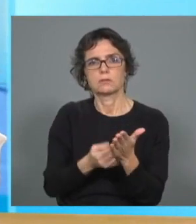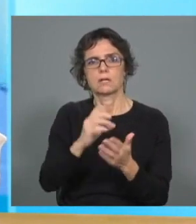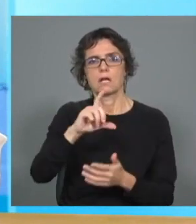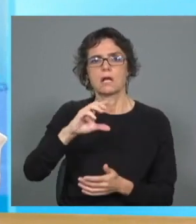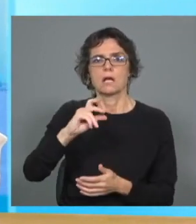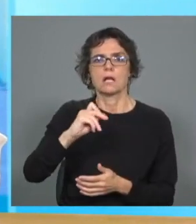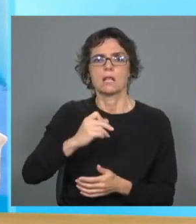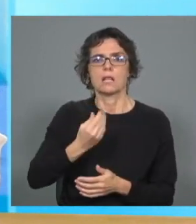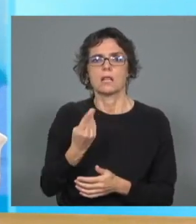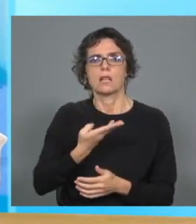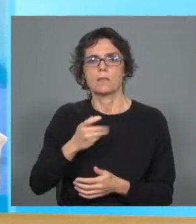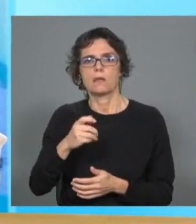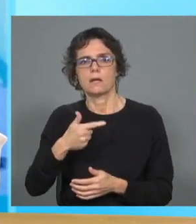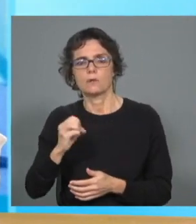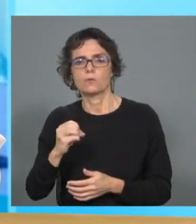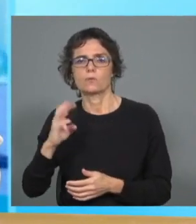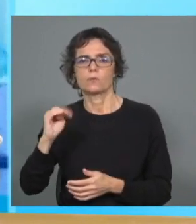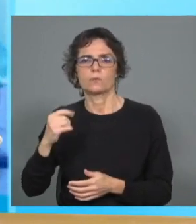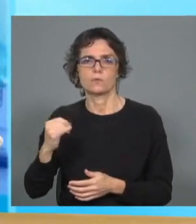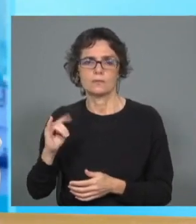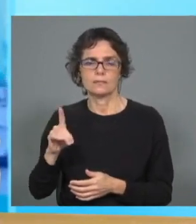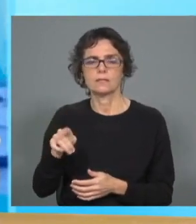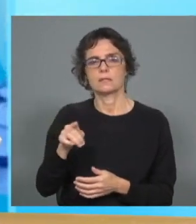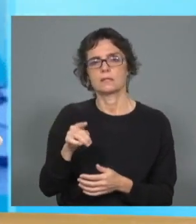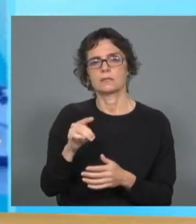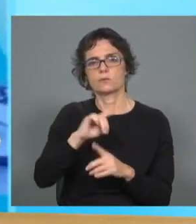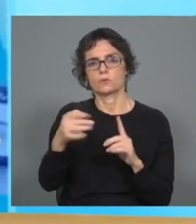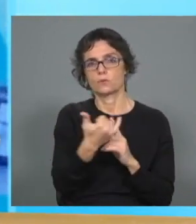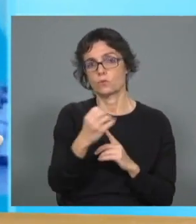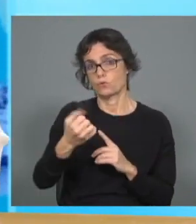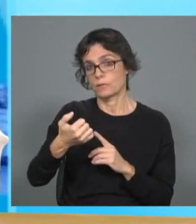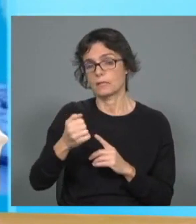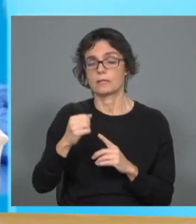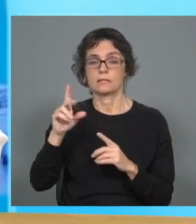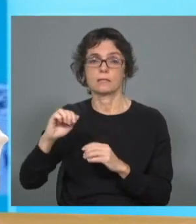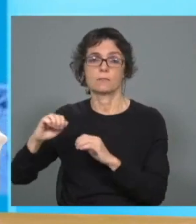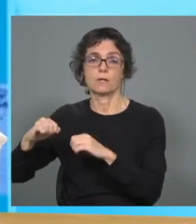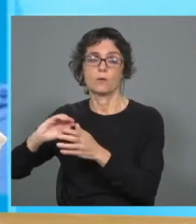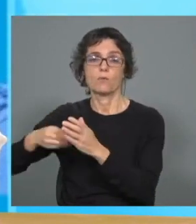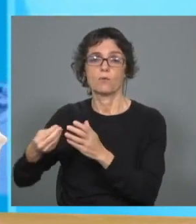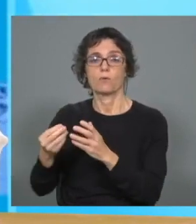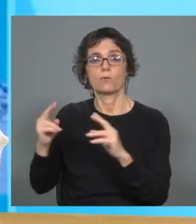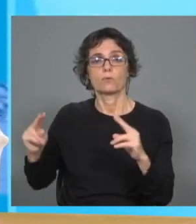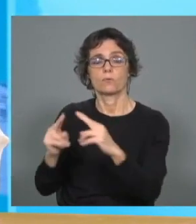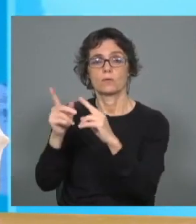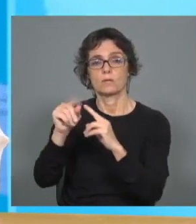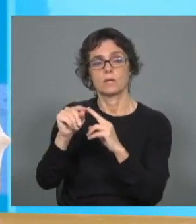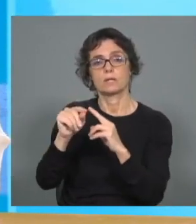2015, foi o ano da esperança, foi a Laudato Si, foi o Acordo de Paris e foram os novos Objetivos de Desenvolvimento